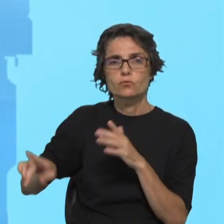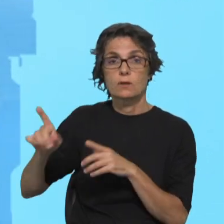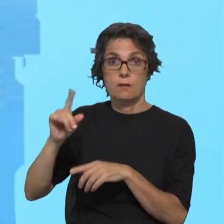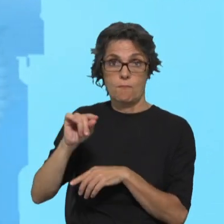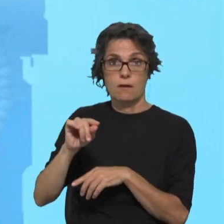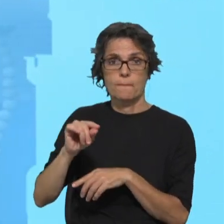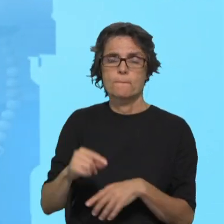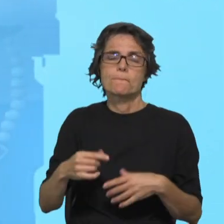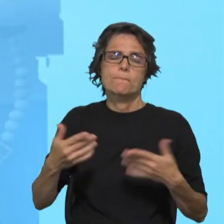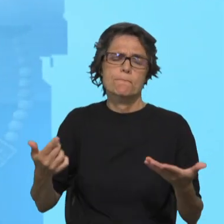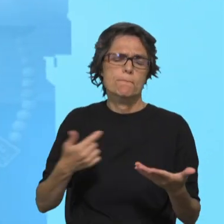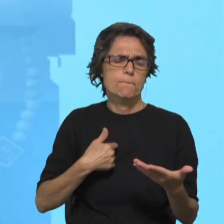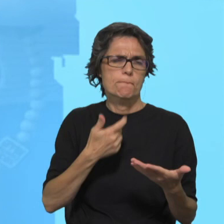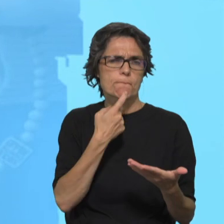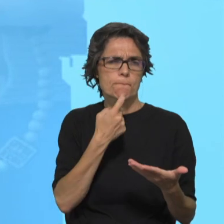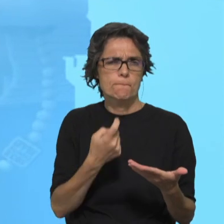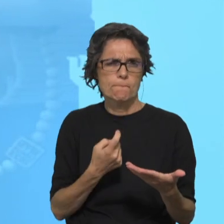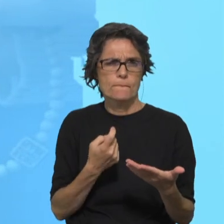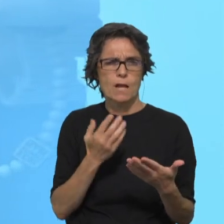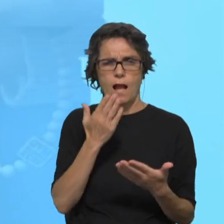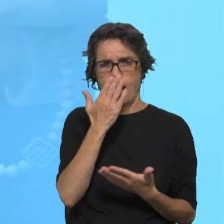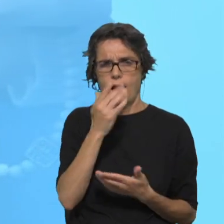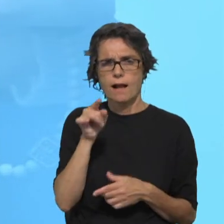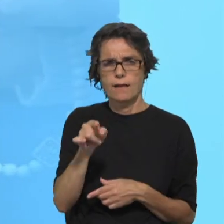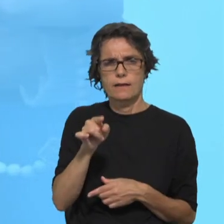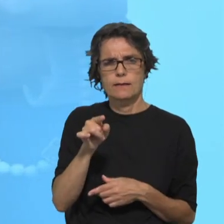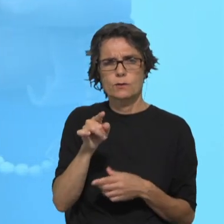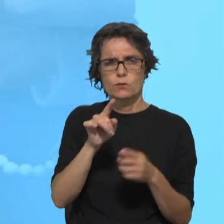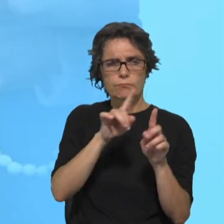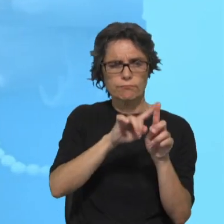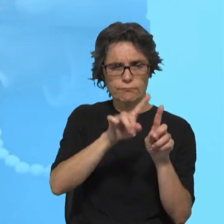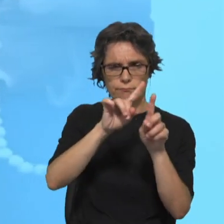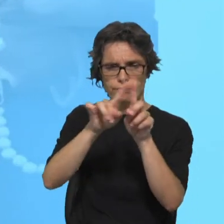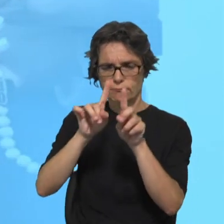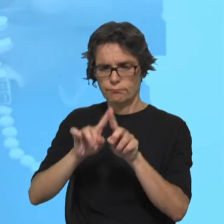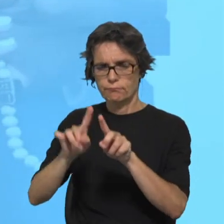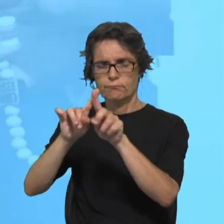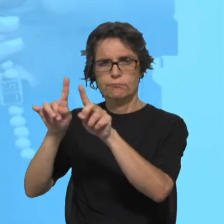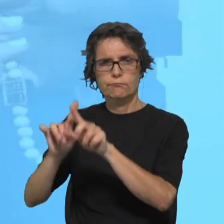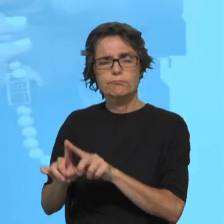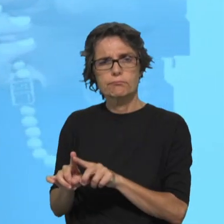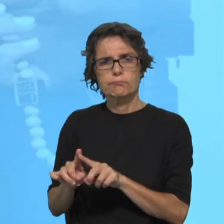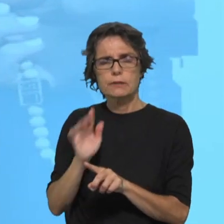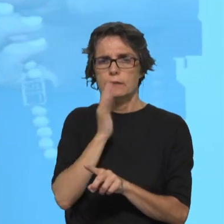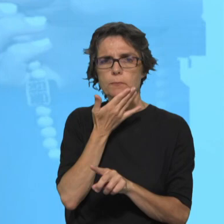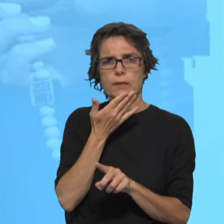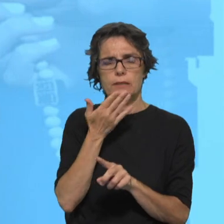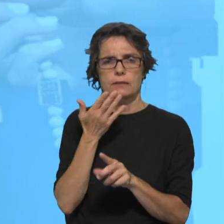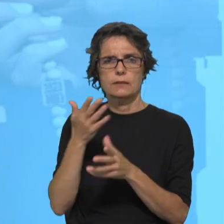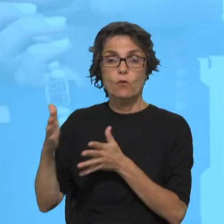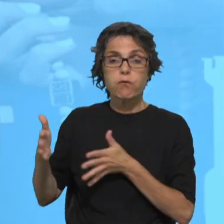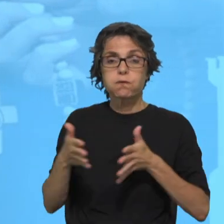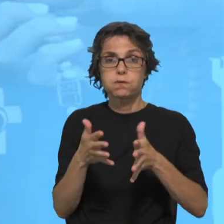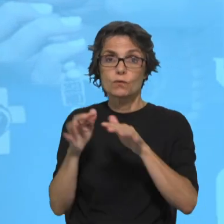vai se diversificando, não é, consoante as condições, as tendências também internacionais,